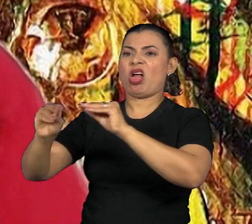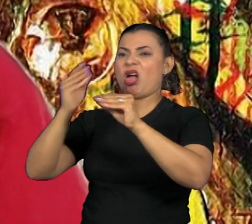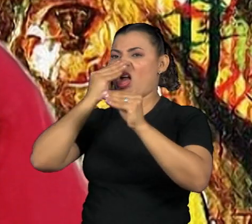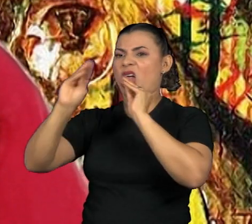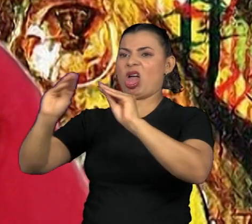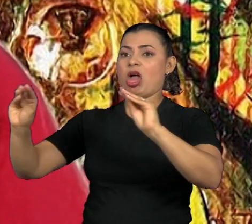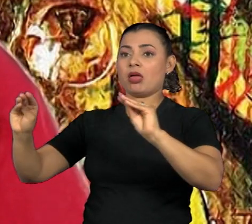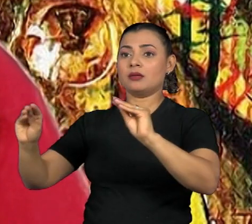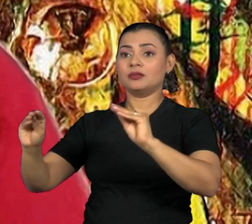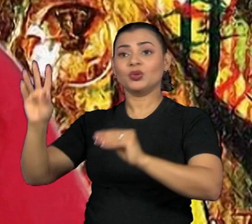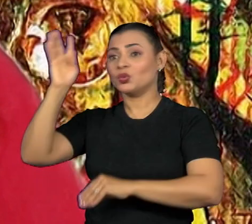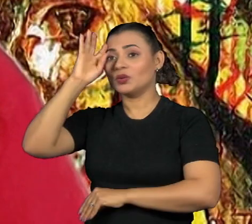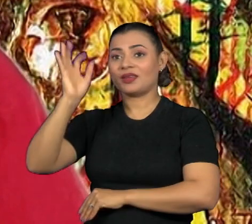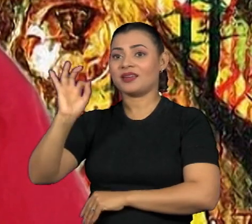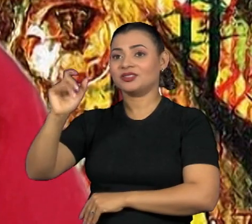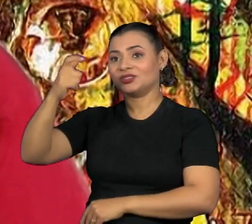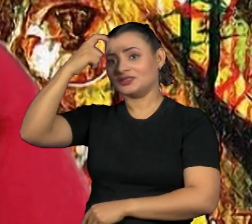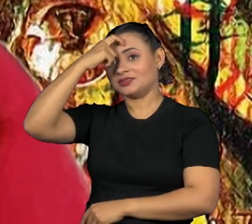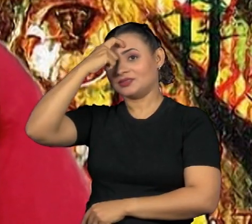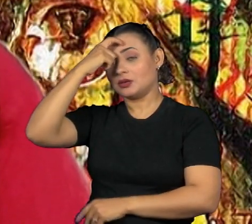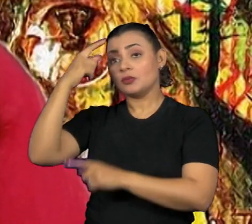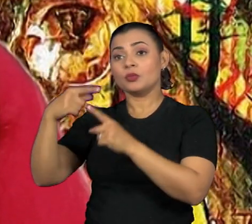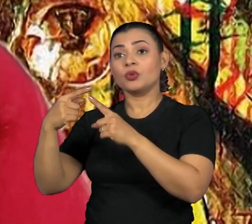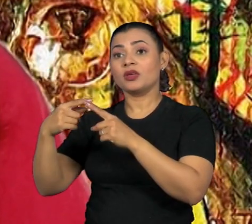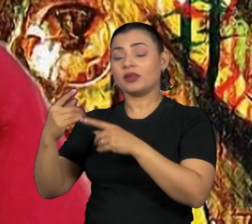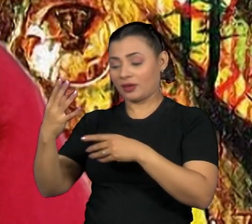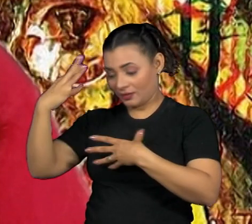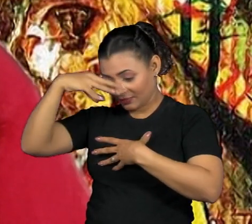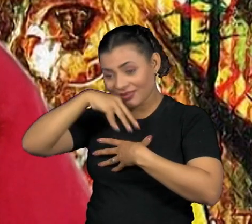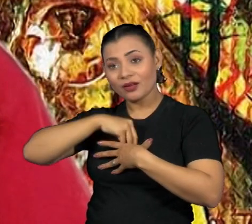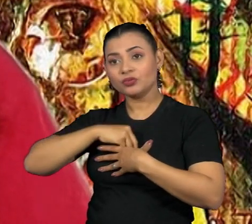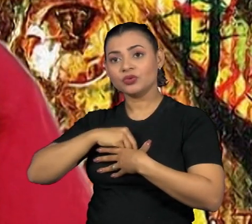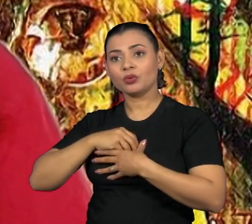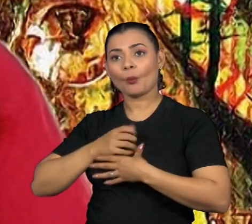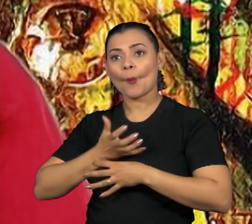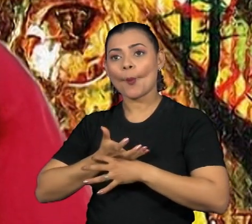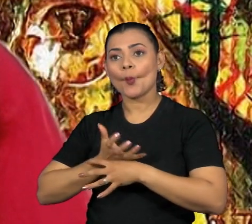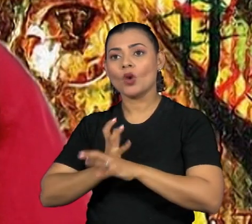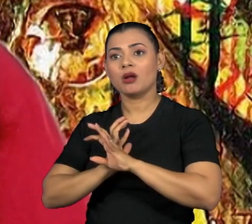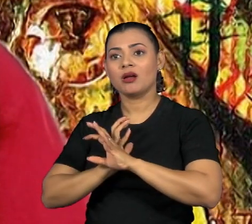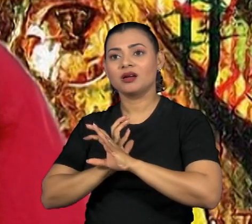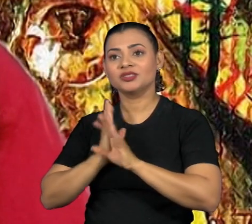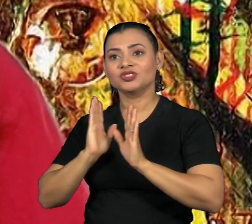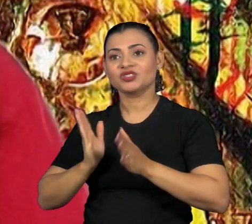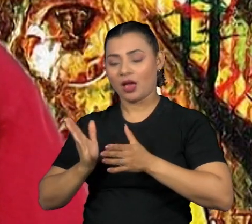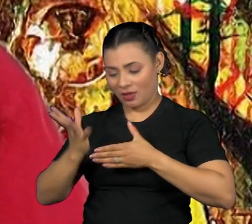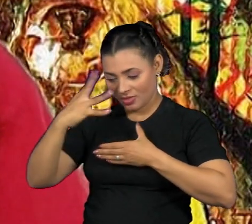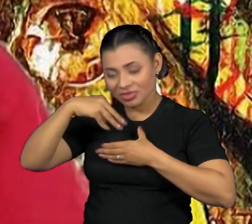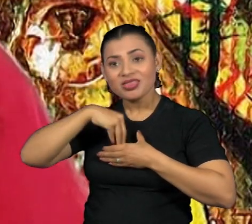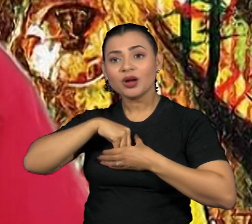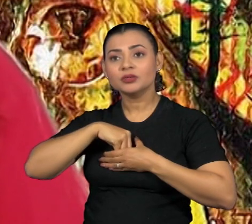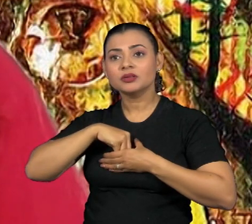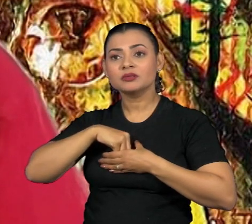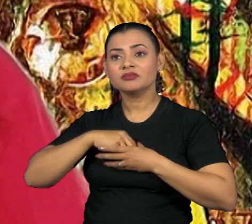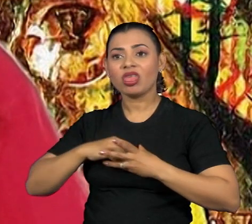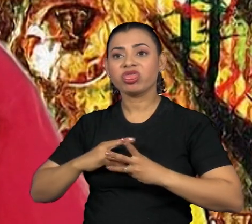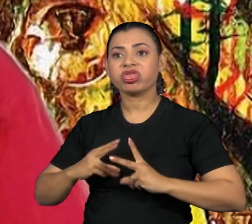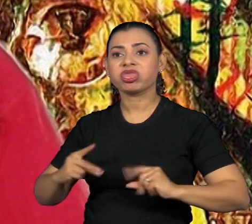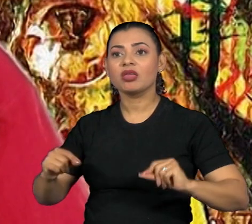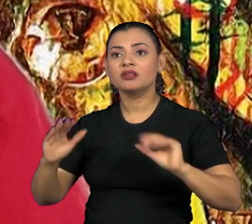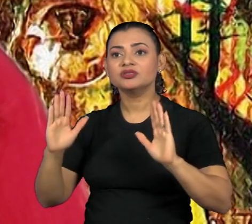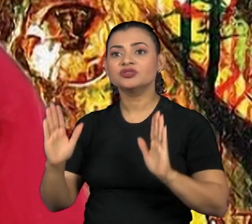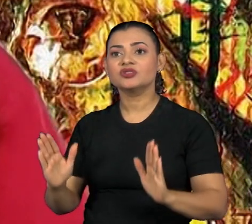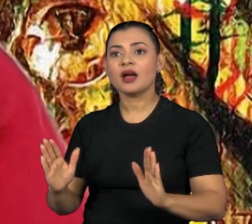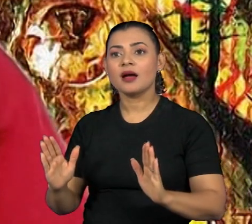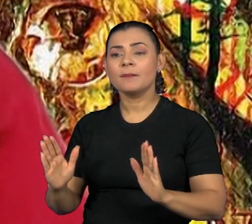entendimento, porque eles já perderam, já deixaram secar a nascente que nasce dentro do próprio corpo, sabe?